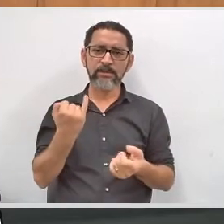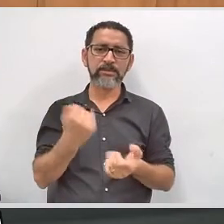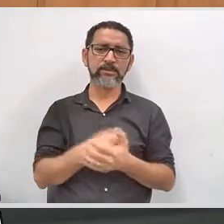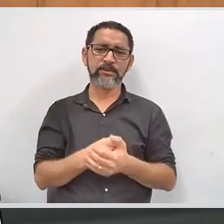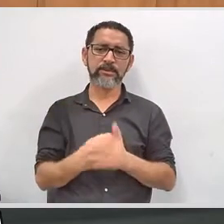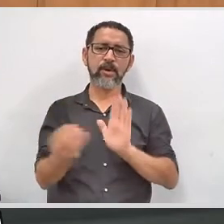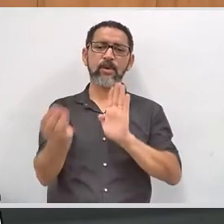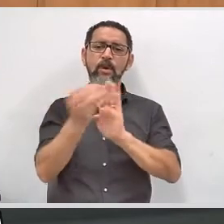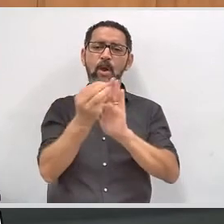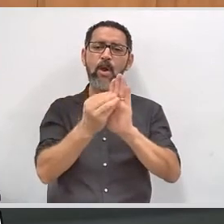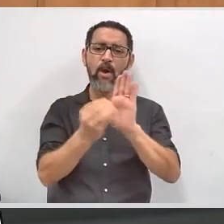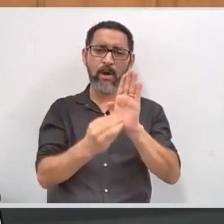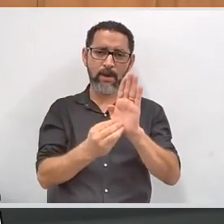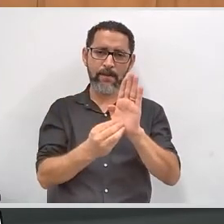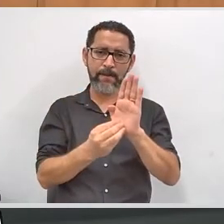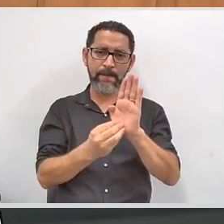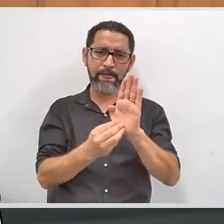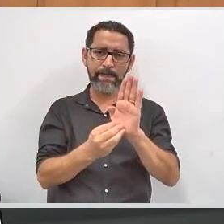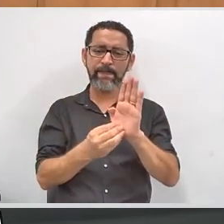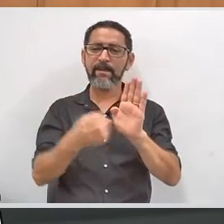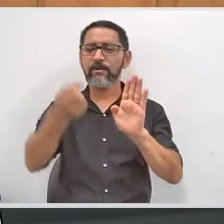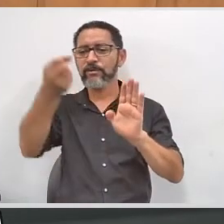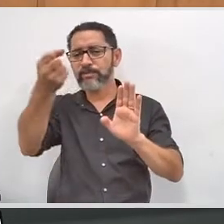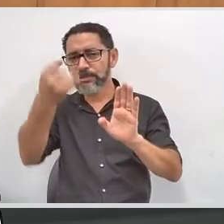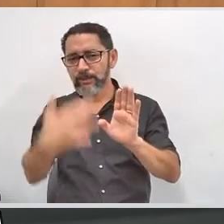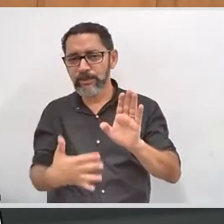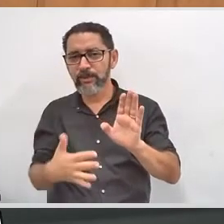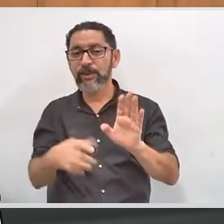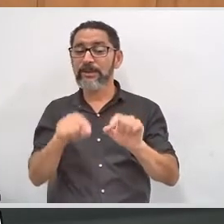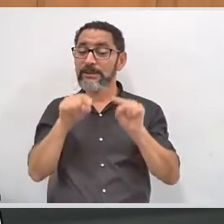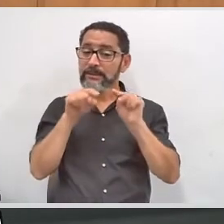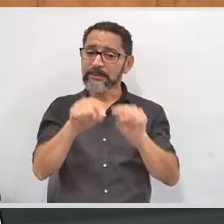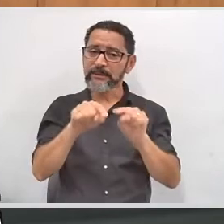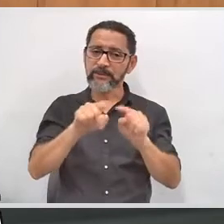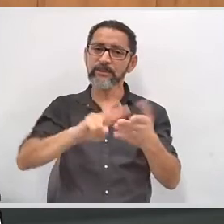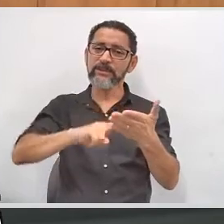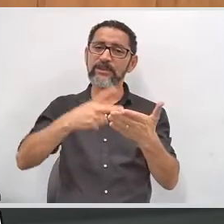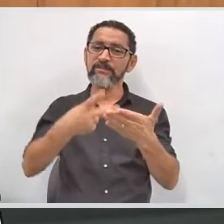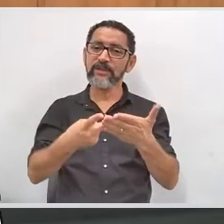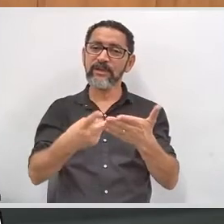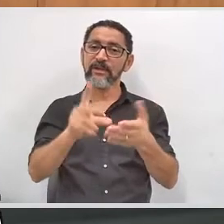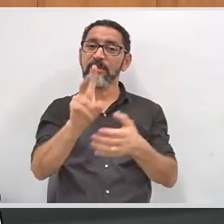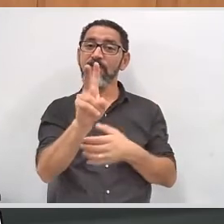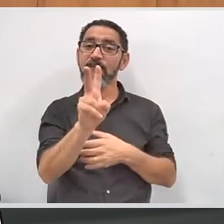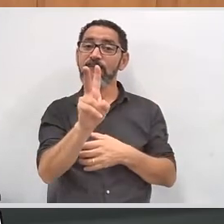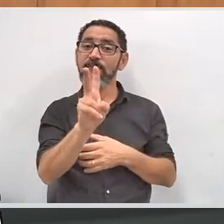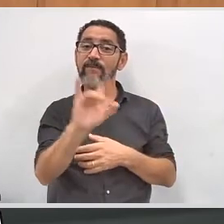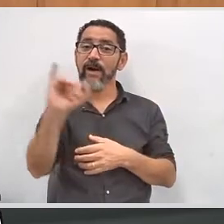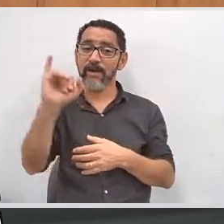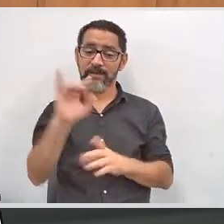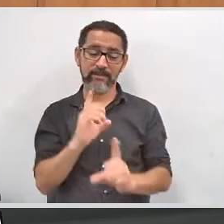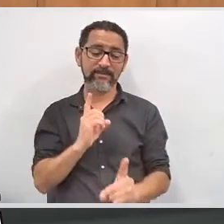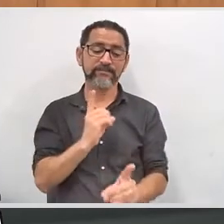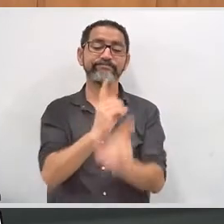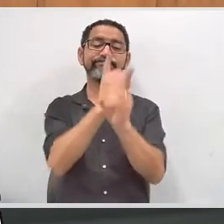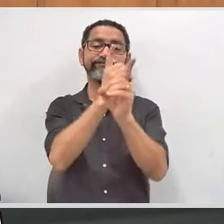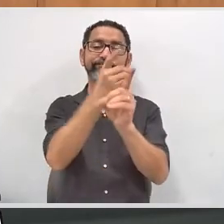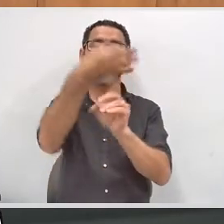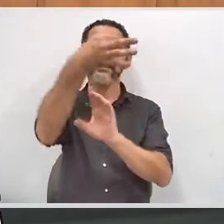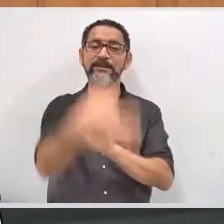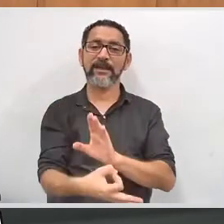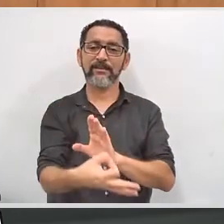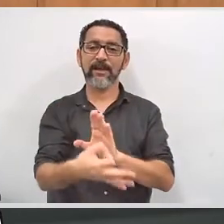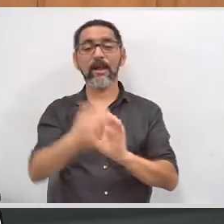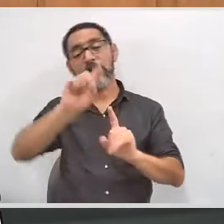pessoa. E isso, volto a dizer, é só para identificá-lo mesmo, para que nós possamos fazer uma ação institucional